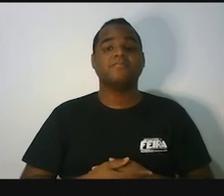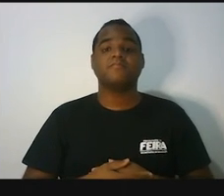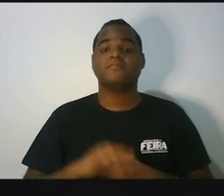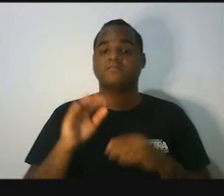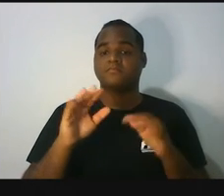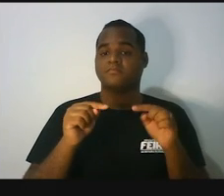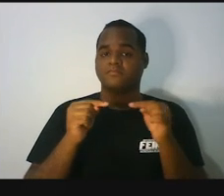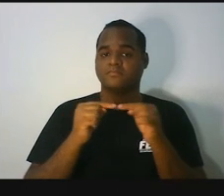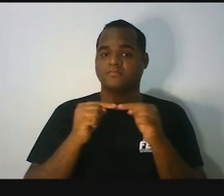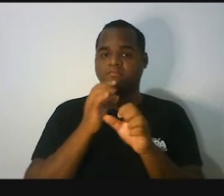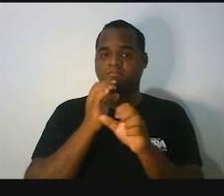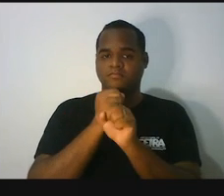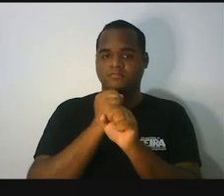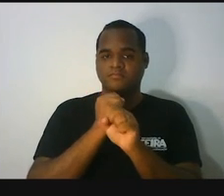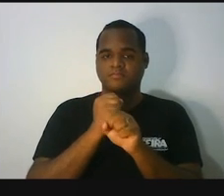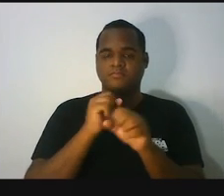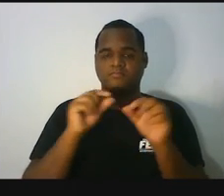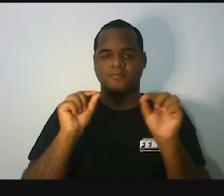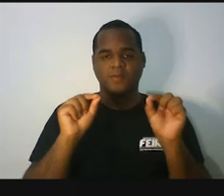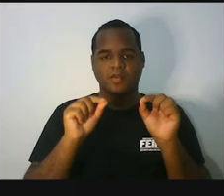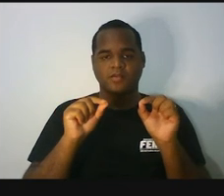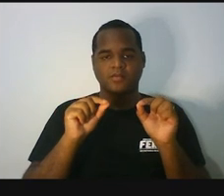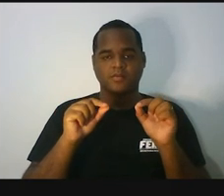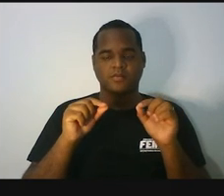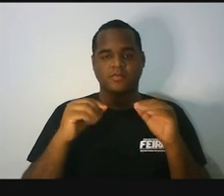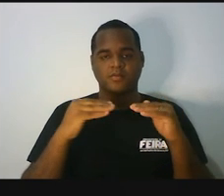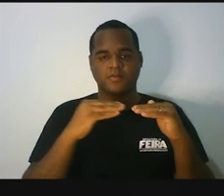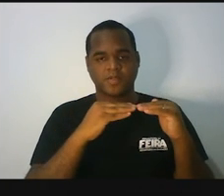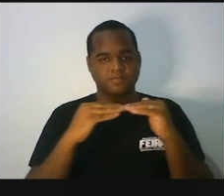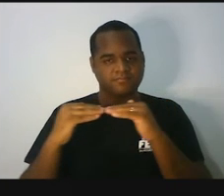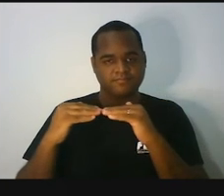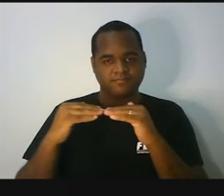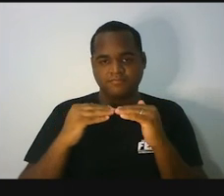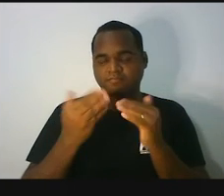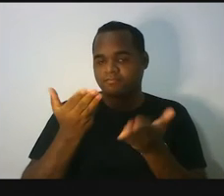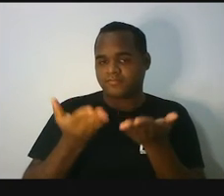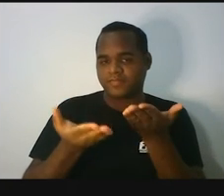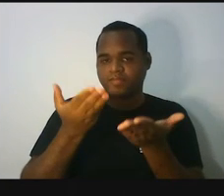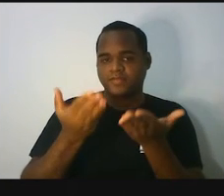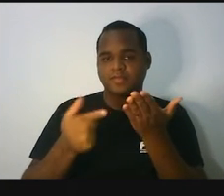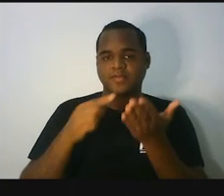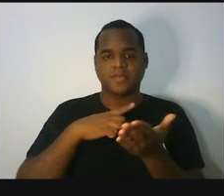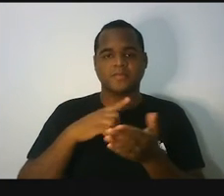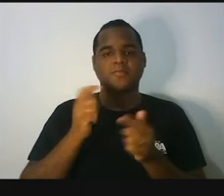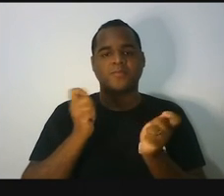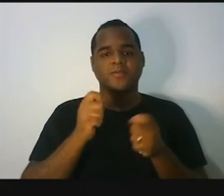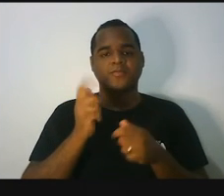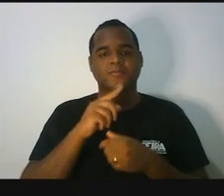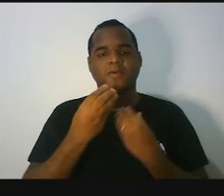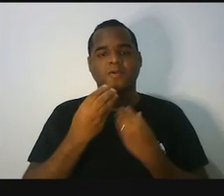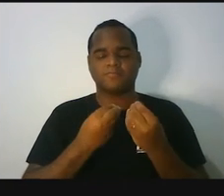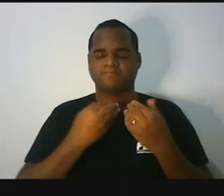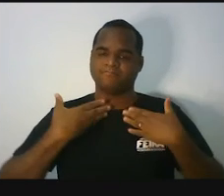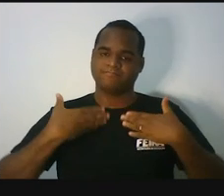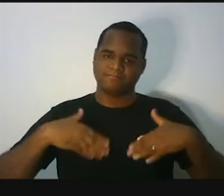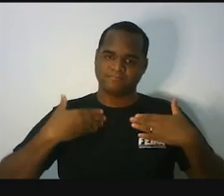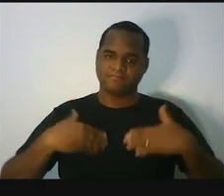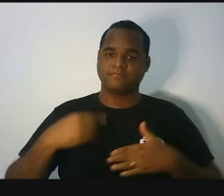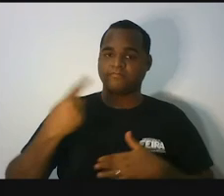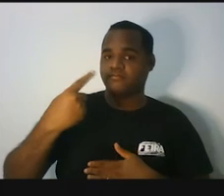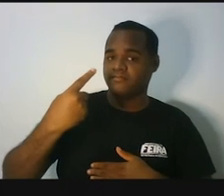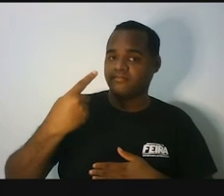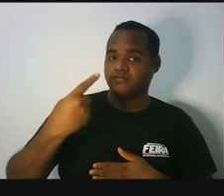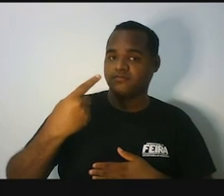a massa que está sobre cada prato dessa balança? Então vamos devagarzinho primeiro é o seguinte